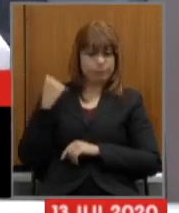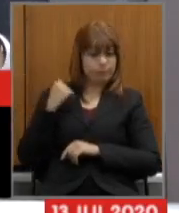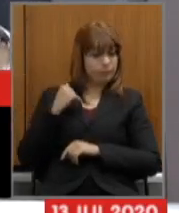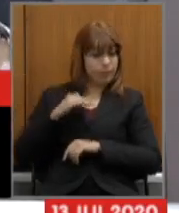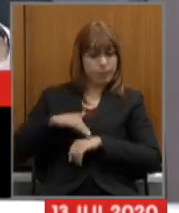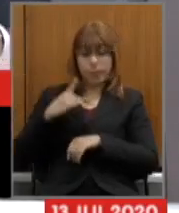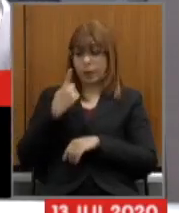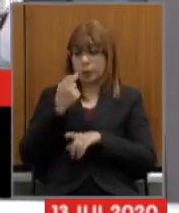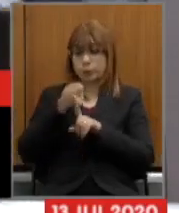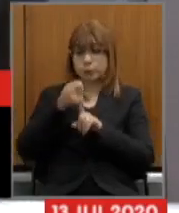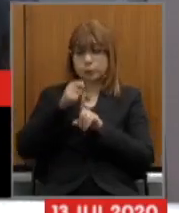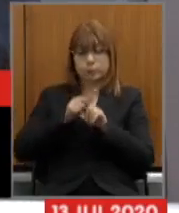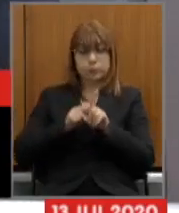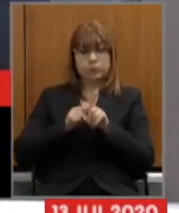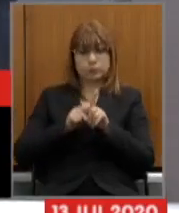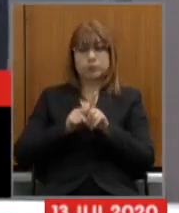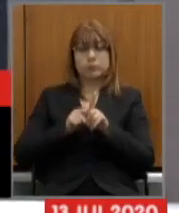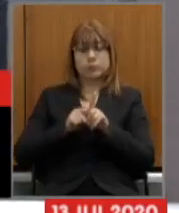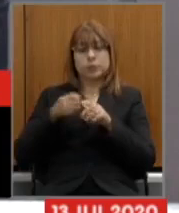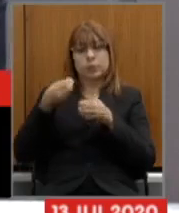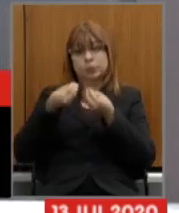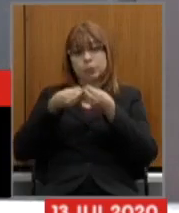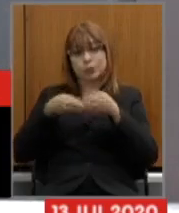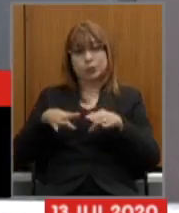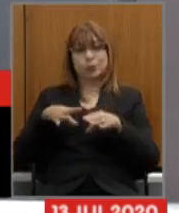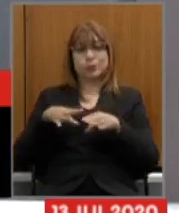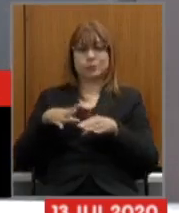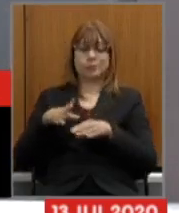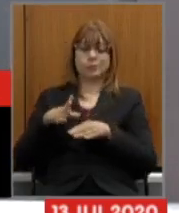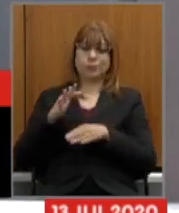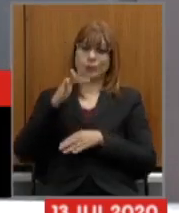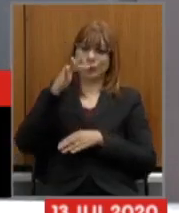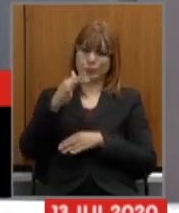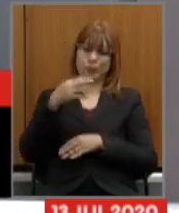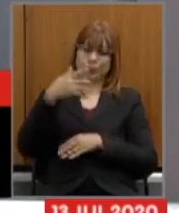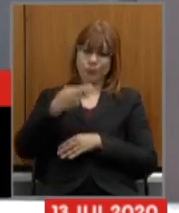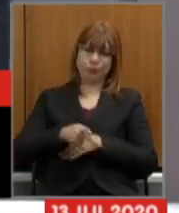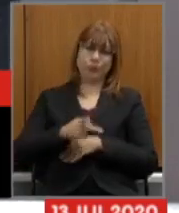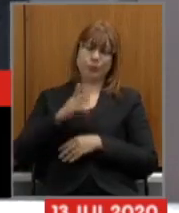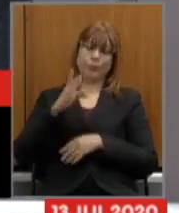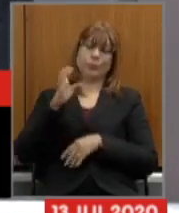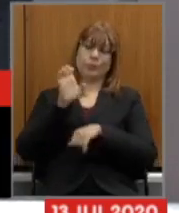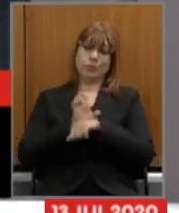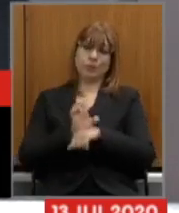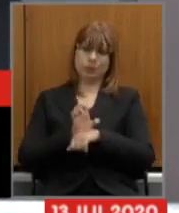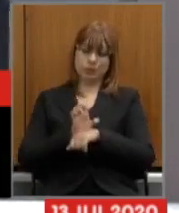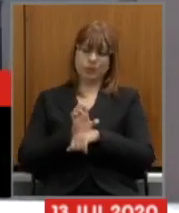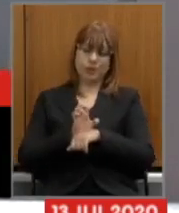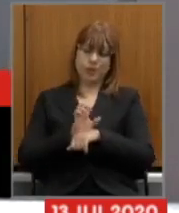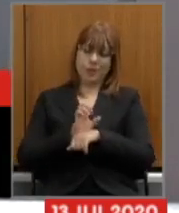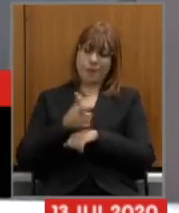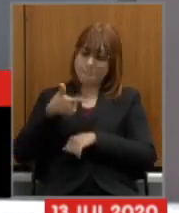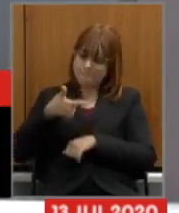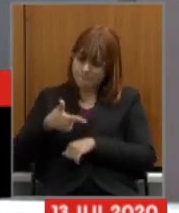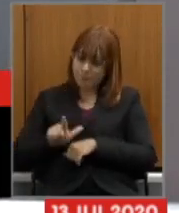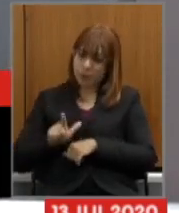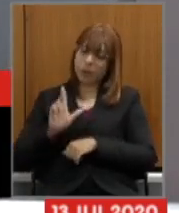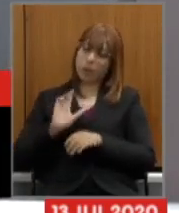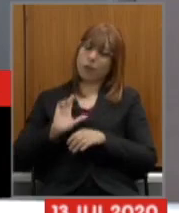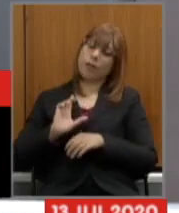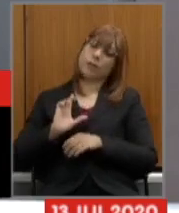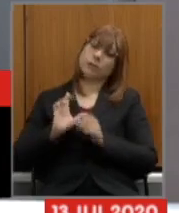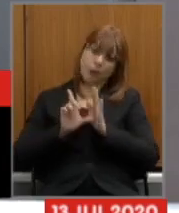mais de defasagem que nós estamos tendo para o futuro do nosso Estado é um mês a mais de defasagem na Previdência do servidor que está